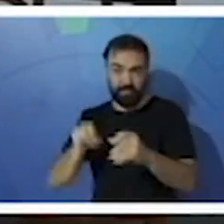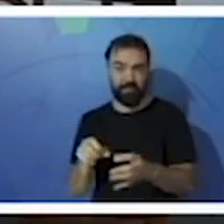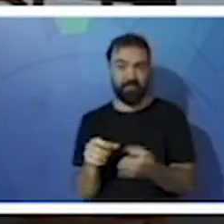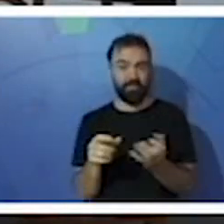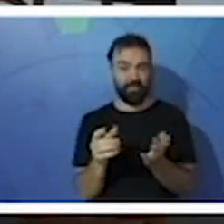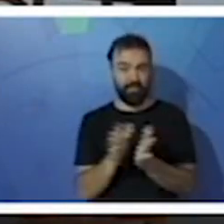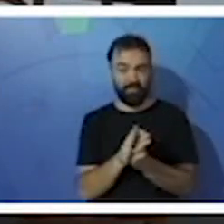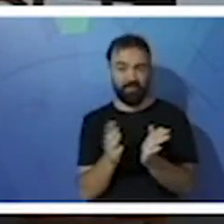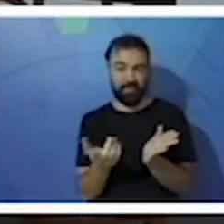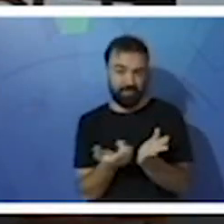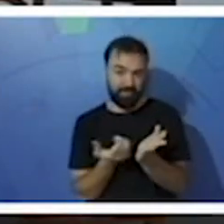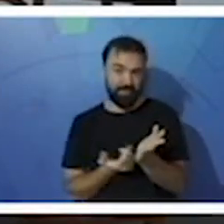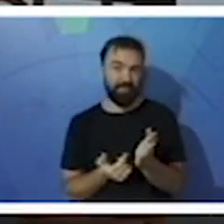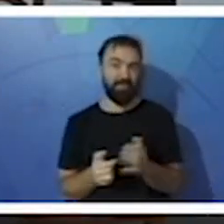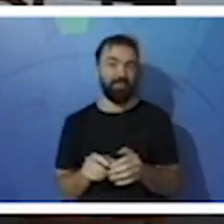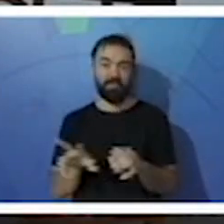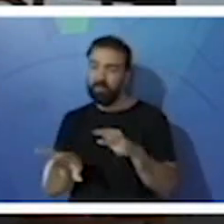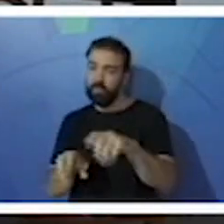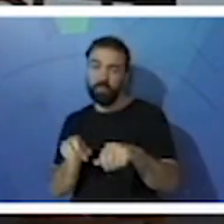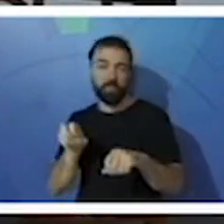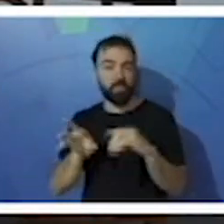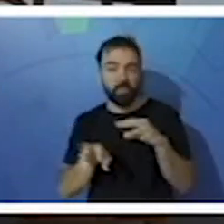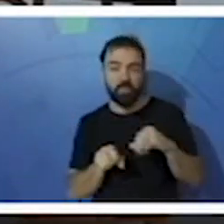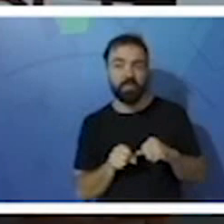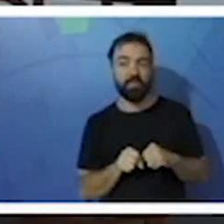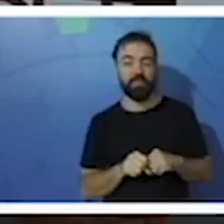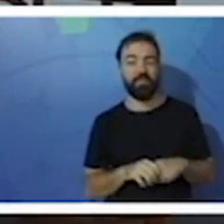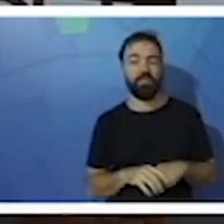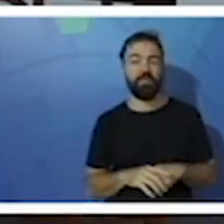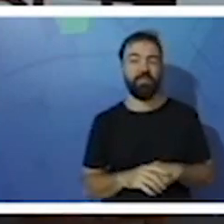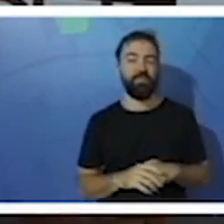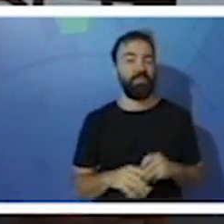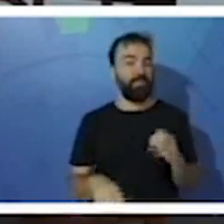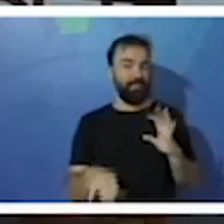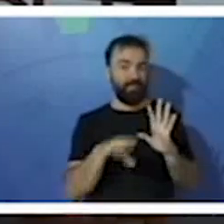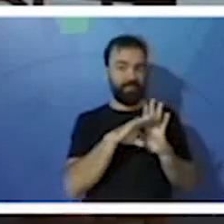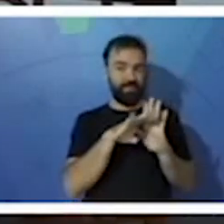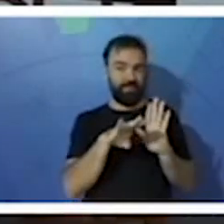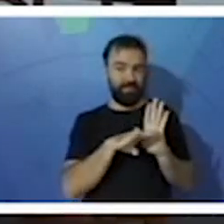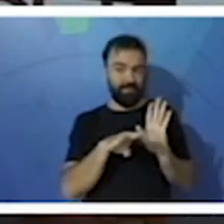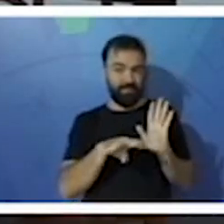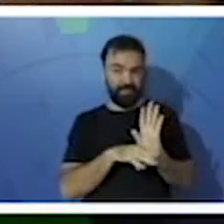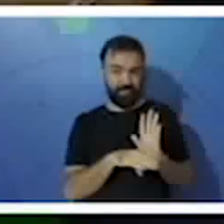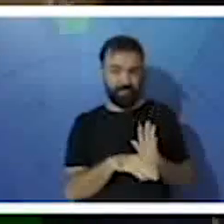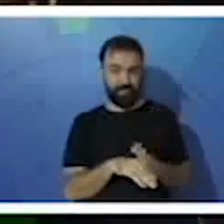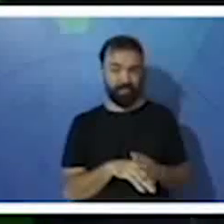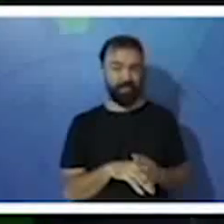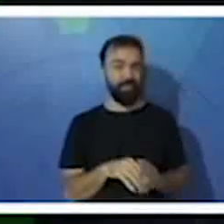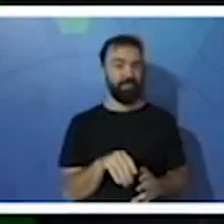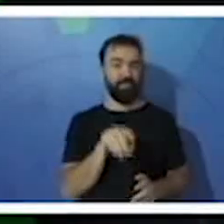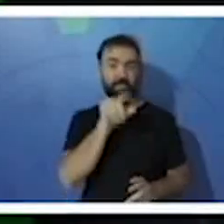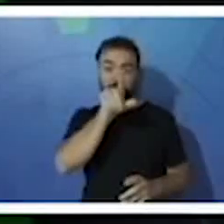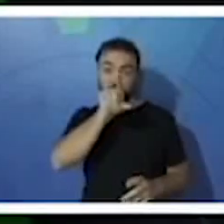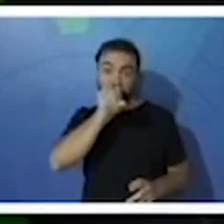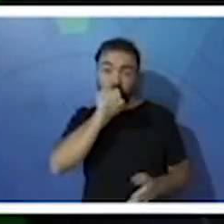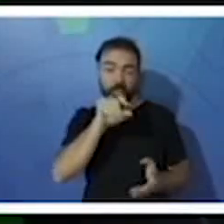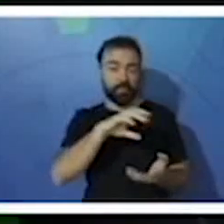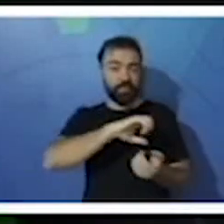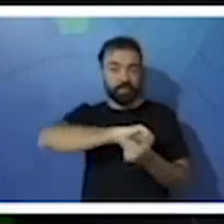estojo, seu material. Vamos para a nossa rotina de hoje? Nós vamos